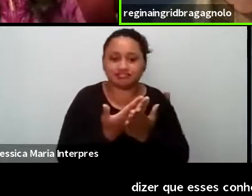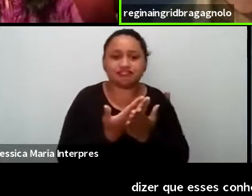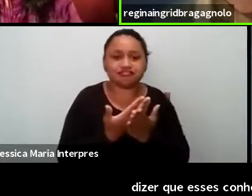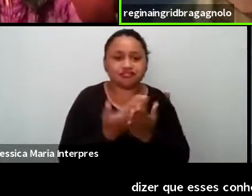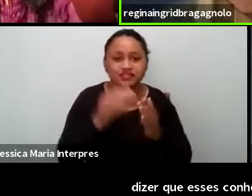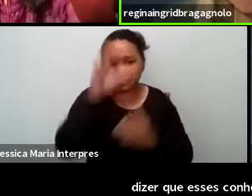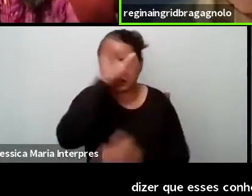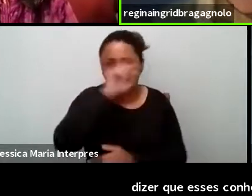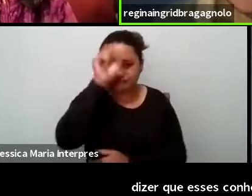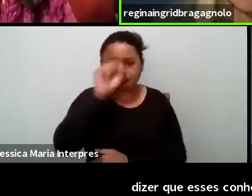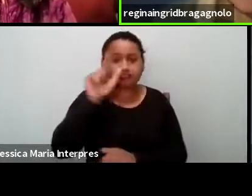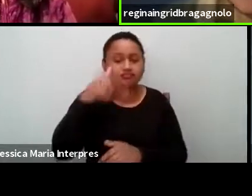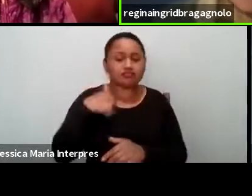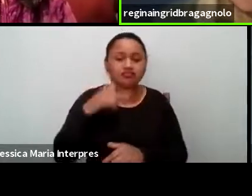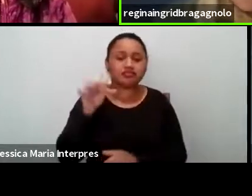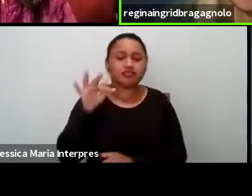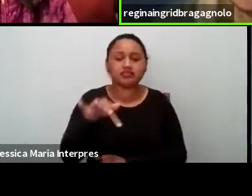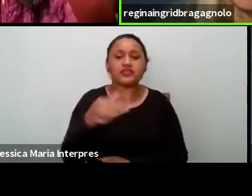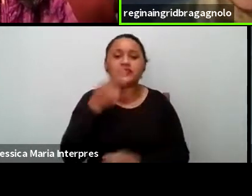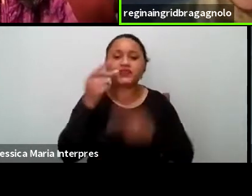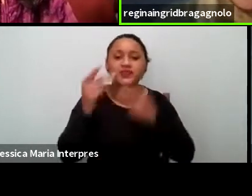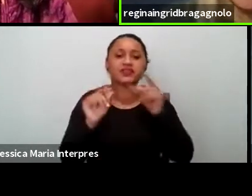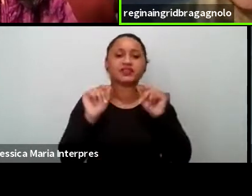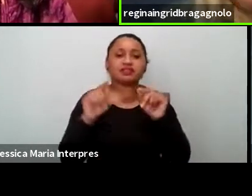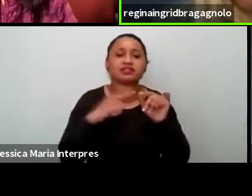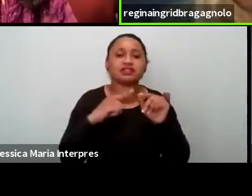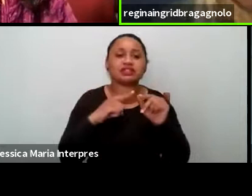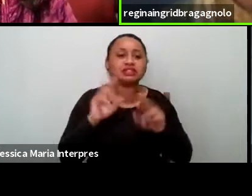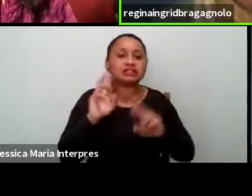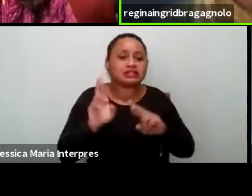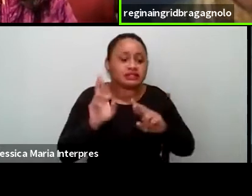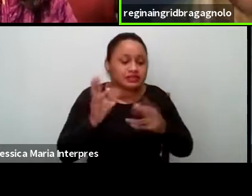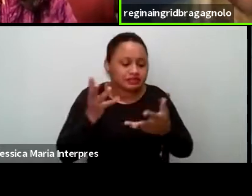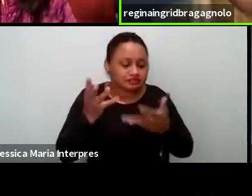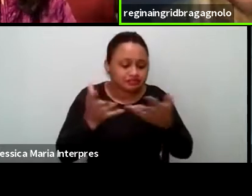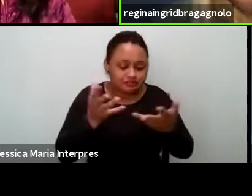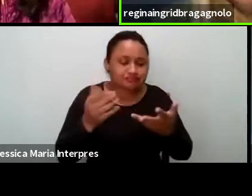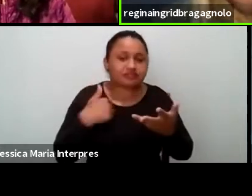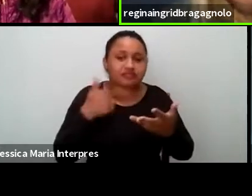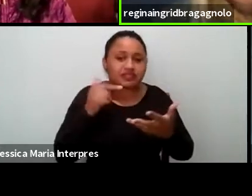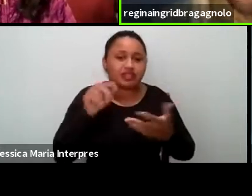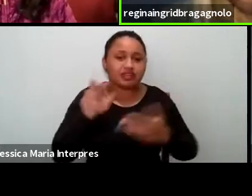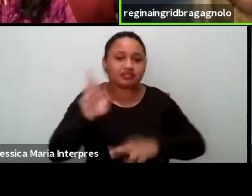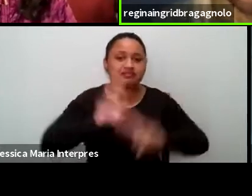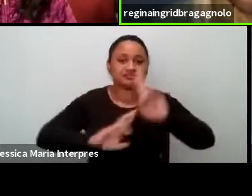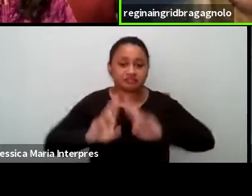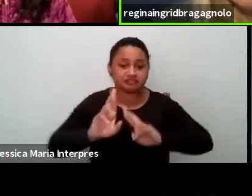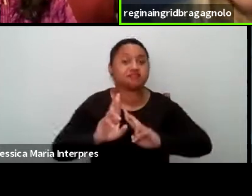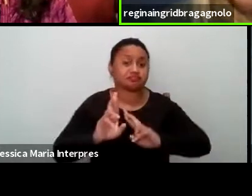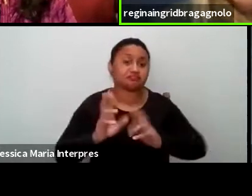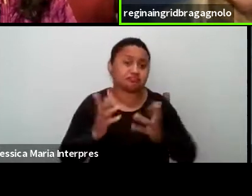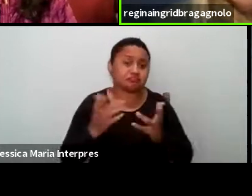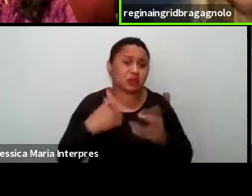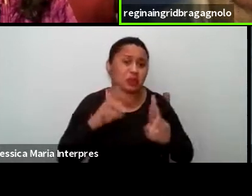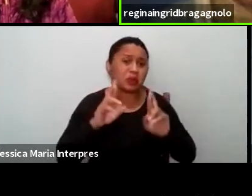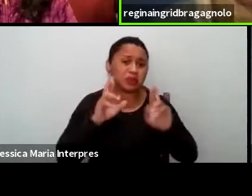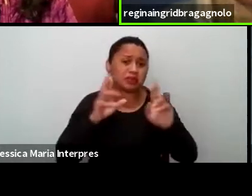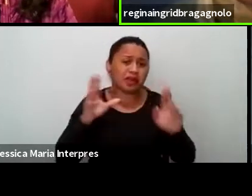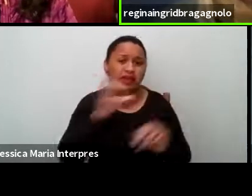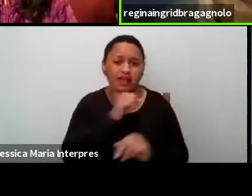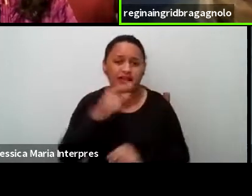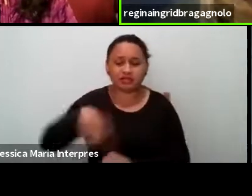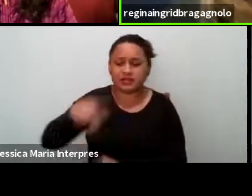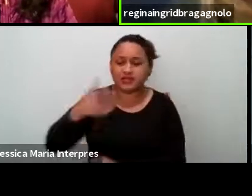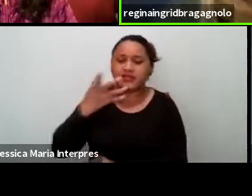só termino dizendo que fico com uma expectativa que esse retorno, que imagino que seja em breve com as crianças